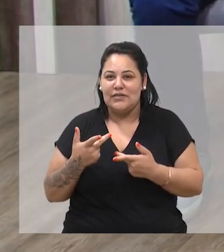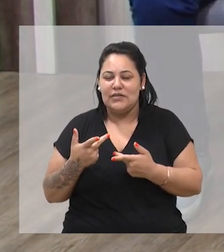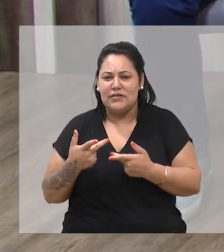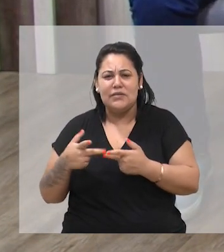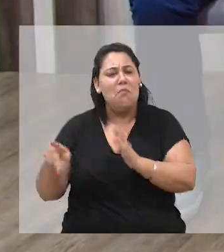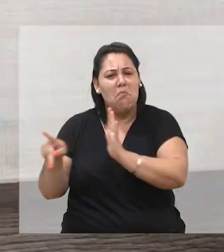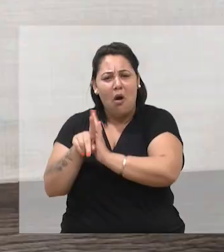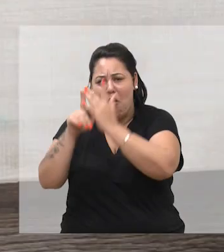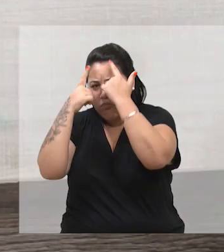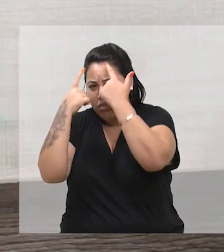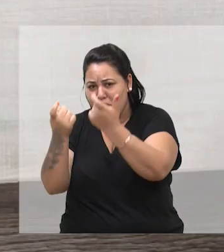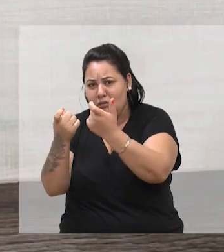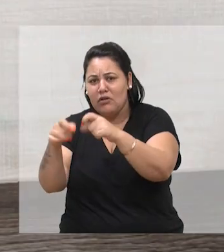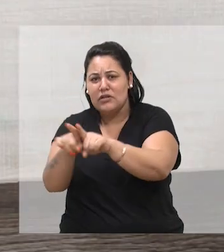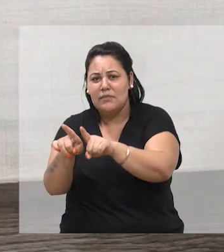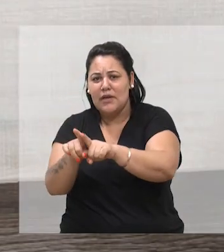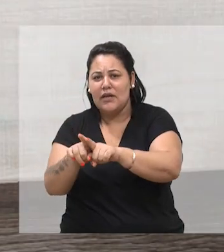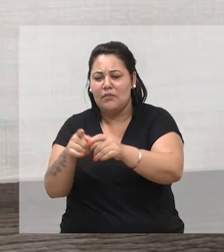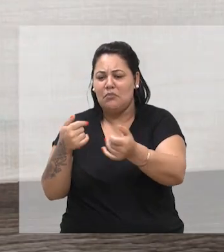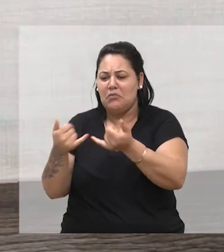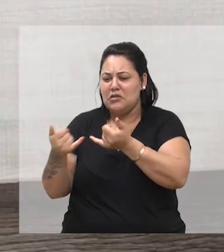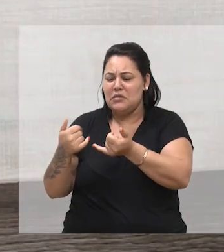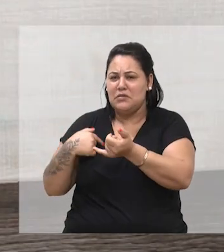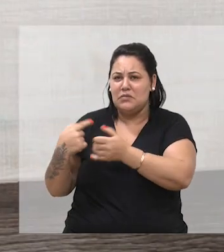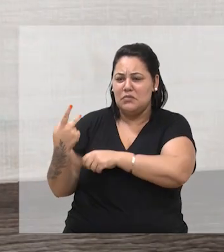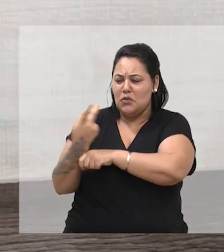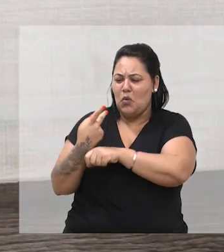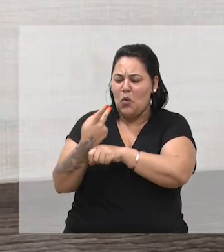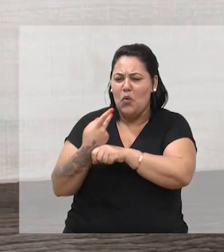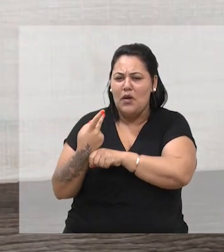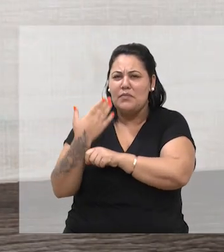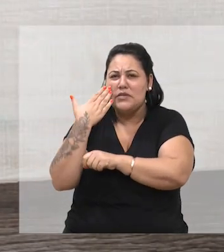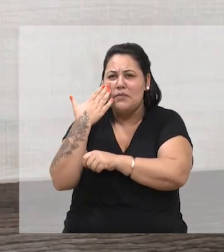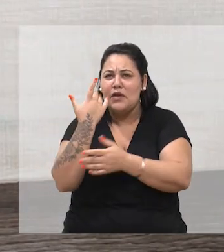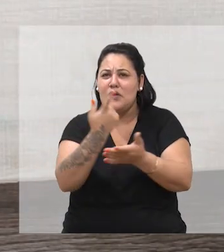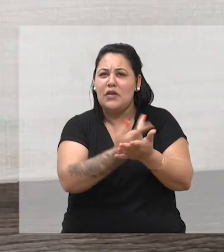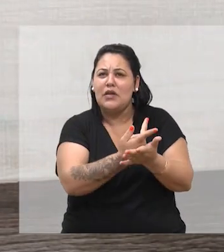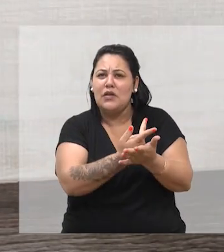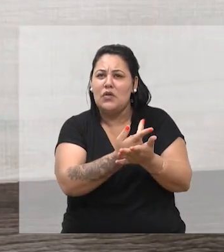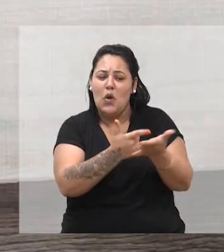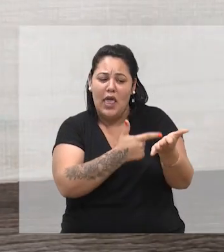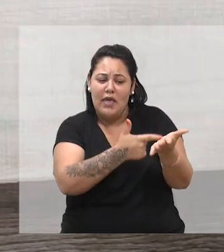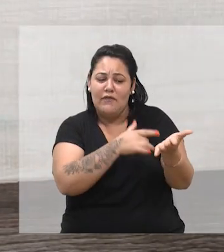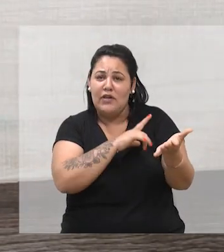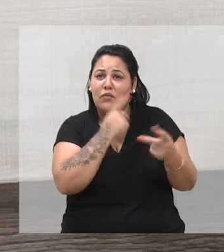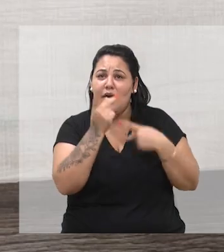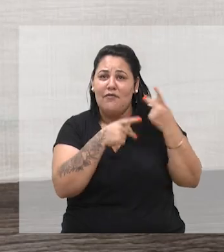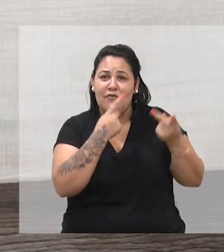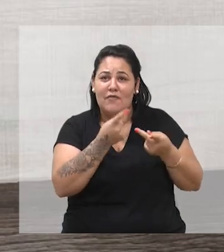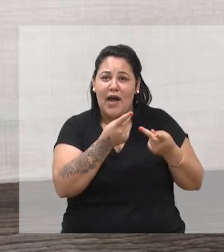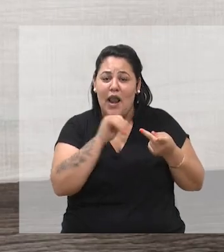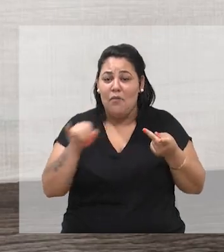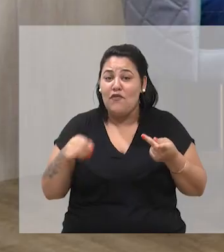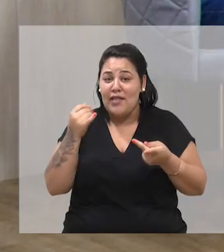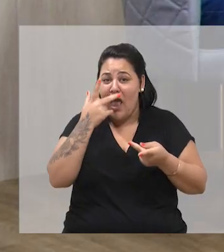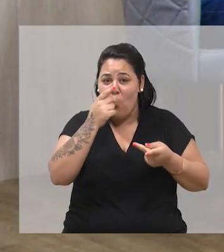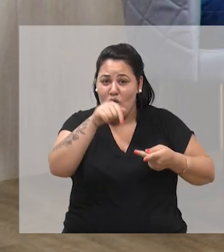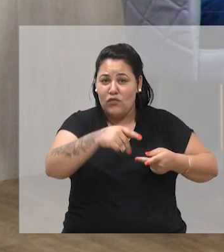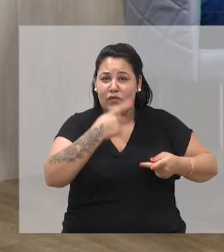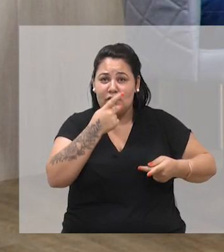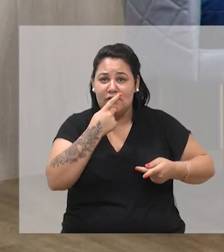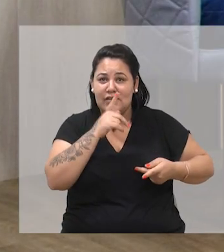mais tempo para nada. Quando, na verdade, as ferramentas que estão à nossa disposição estariam aí para nos dar tempo para o ócio,